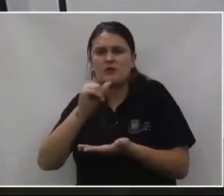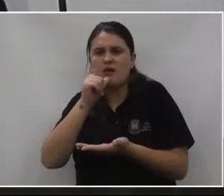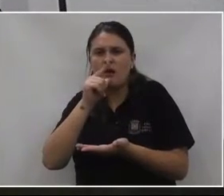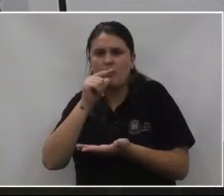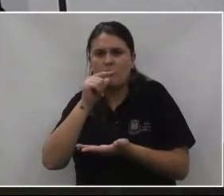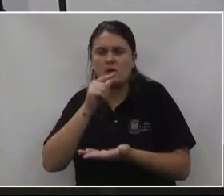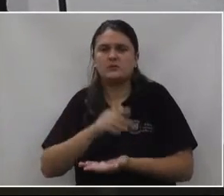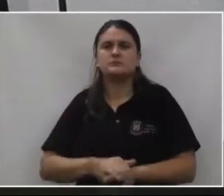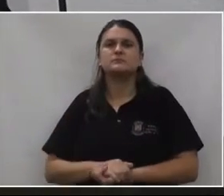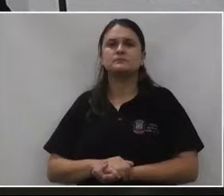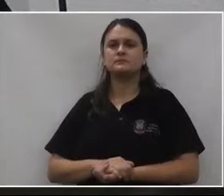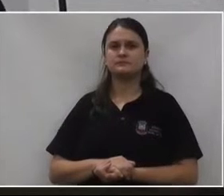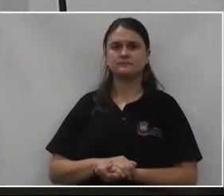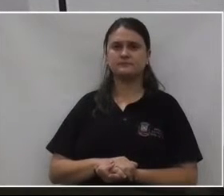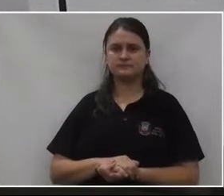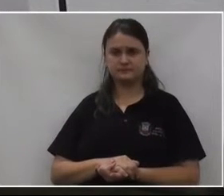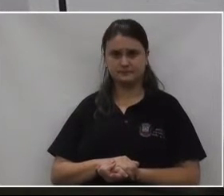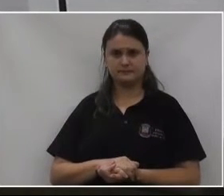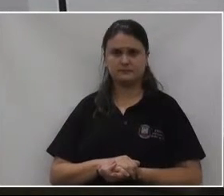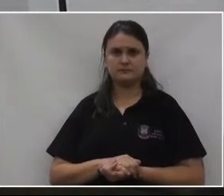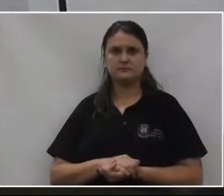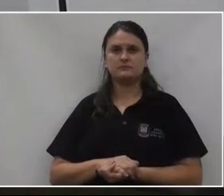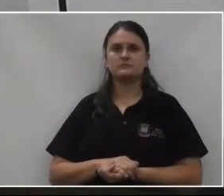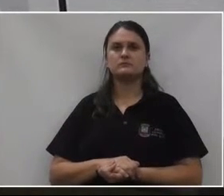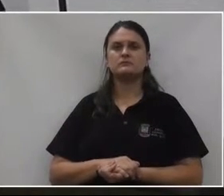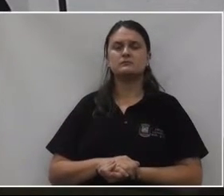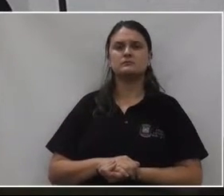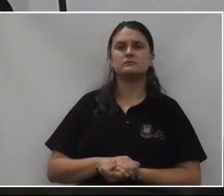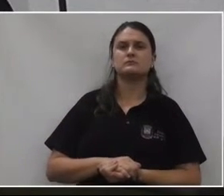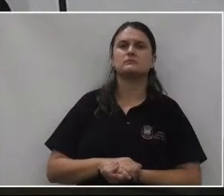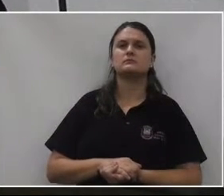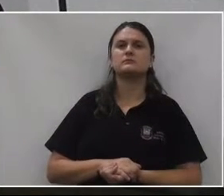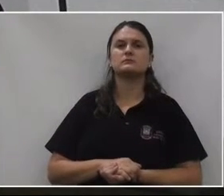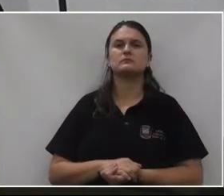uma barreira, o asfalto, a água não consegue transpassar, chegar no bueiro.